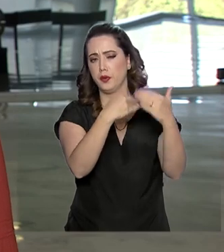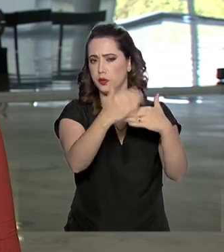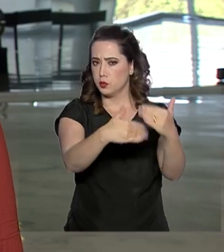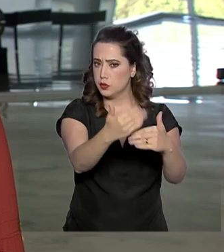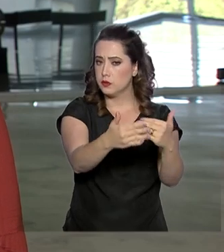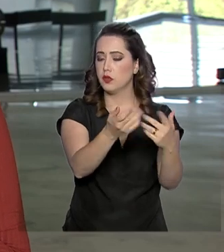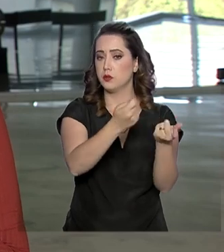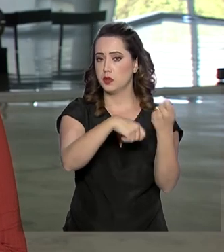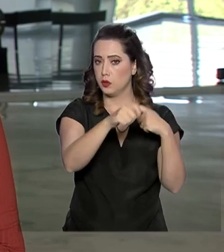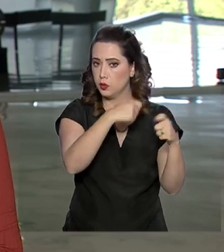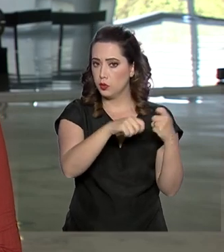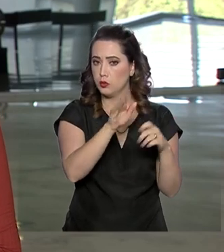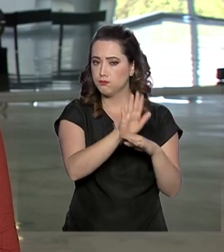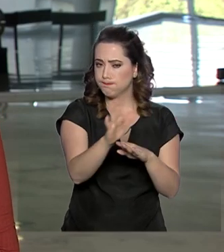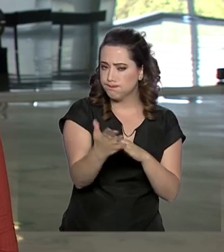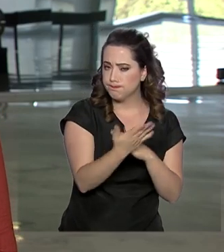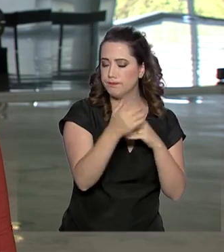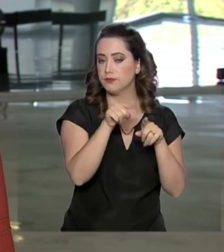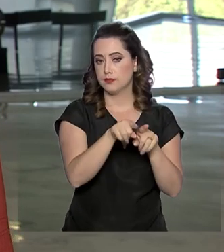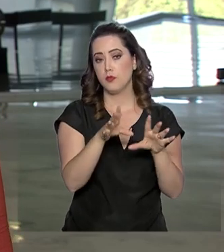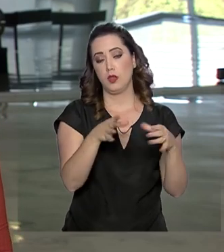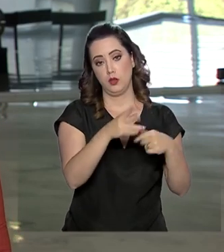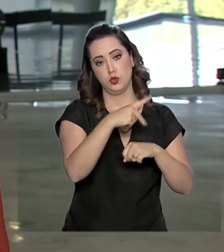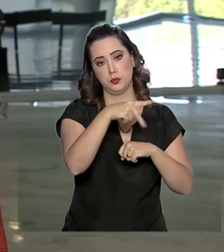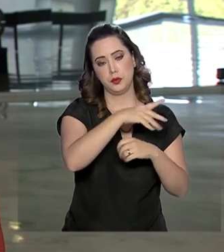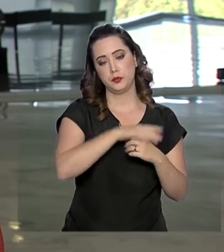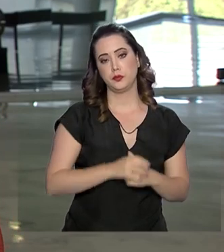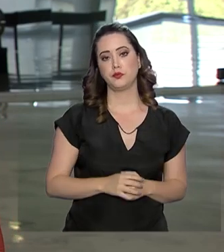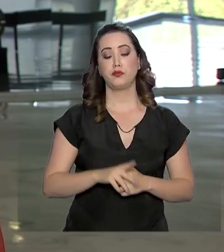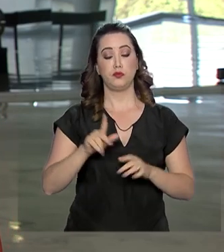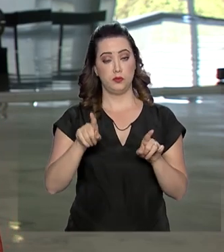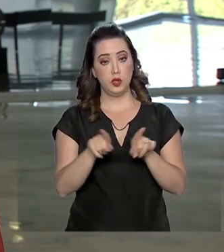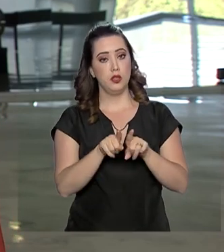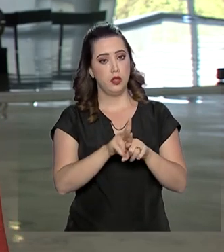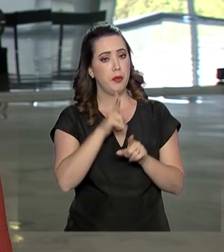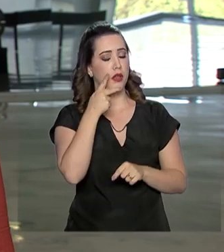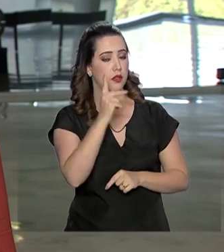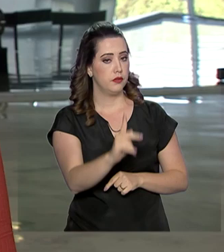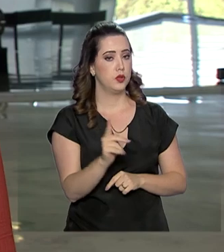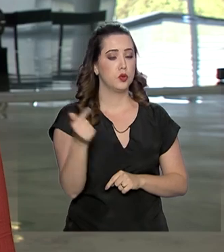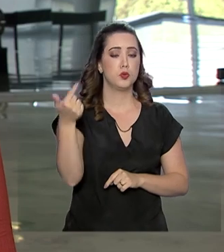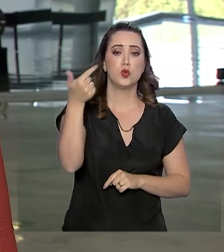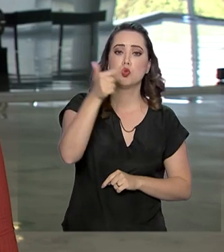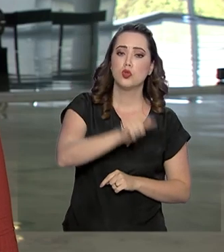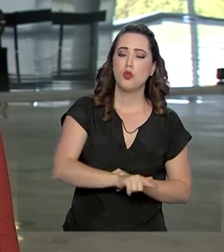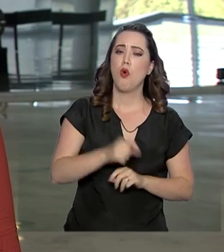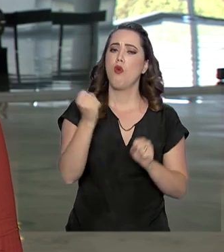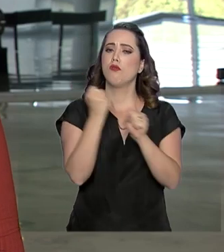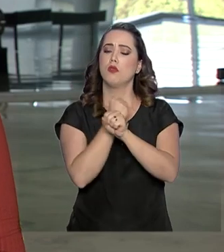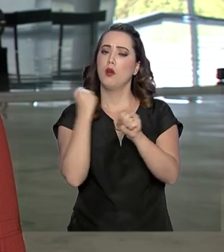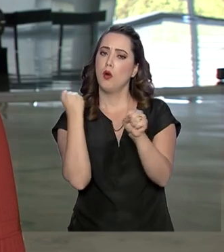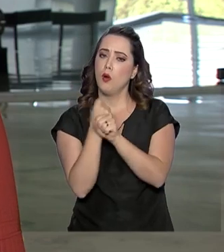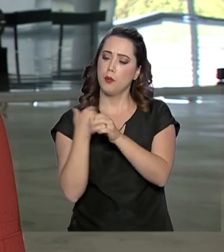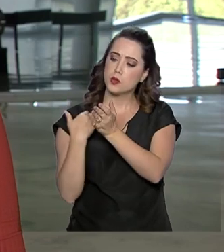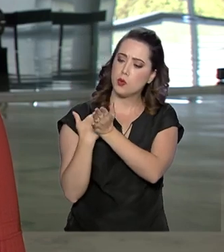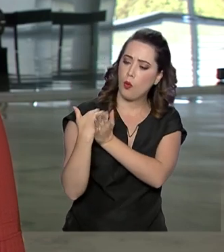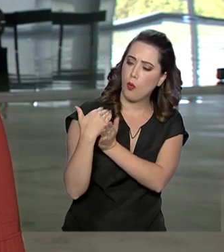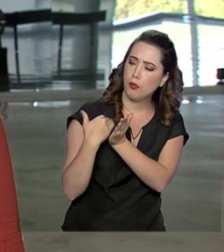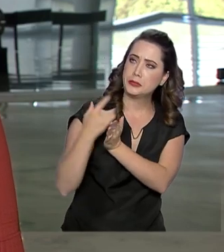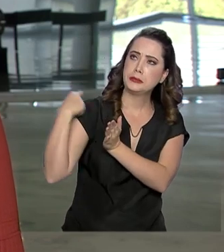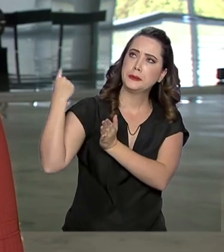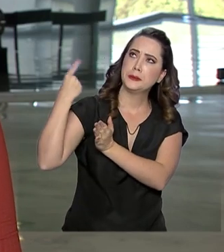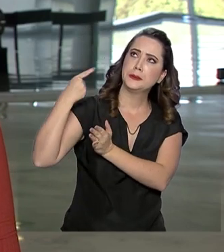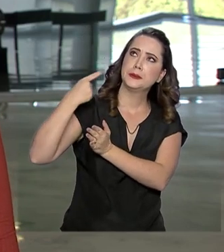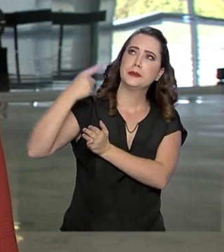Econômico. Ainda nas redes sociais, Lilian, Bolsonaro falou sobre a retomada de obras que foram iniciadas há